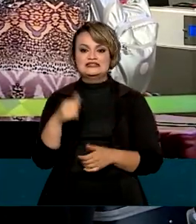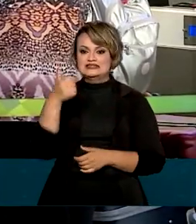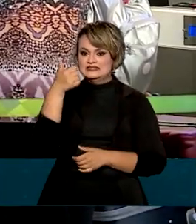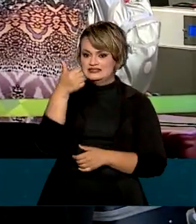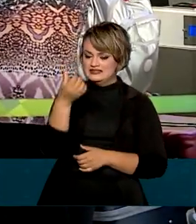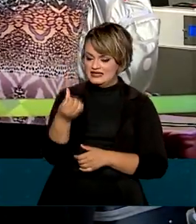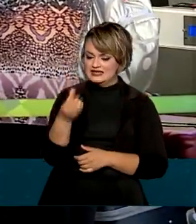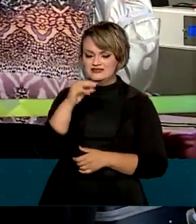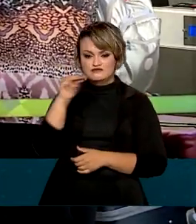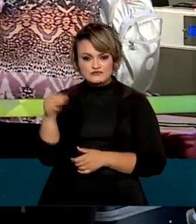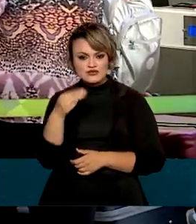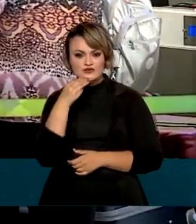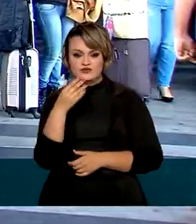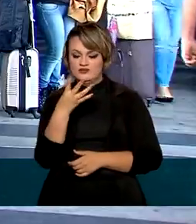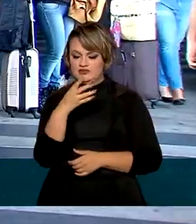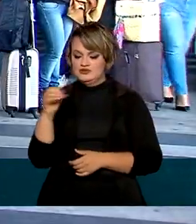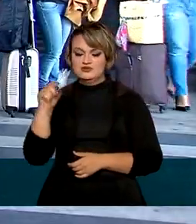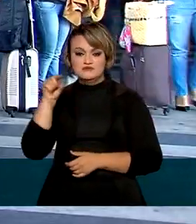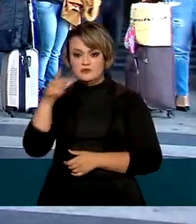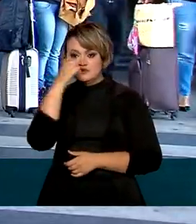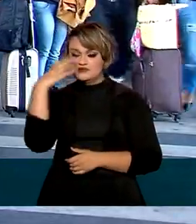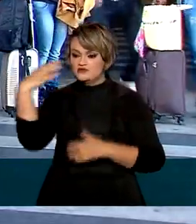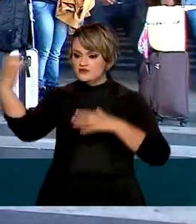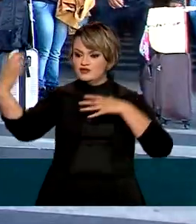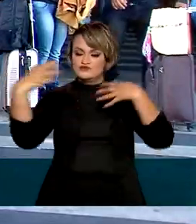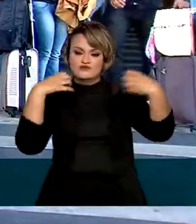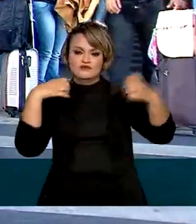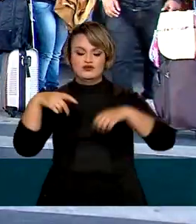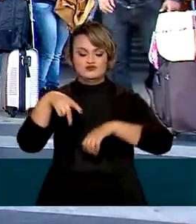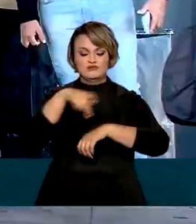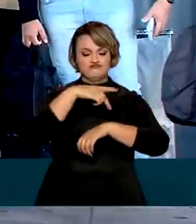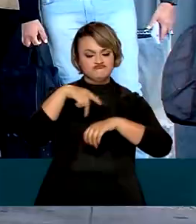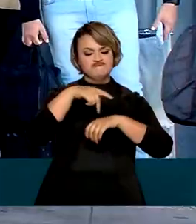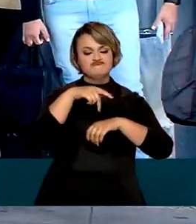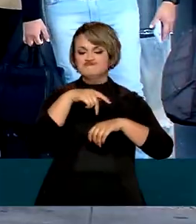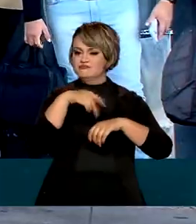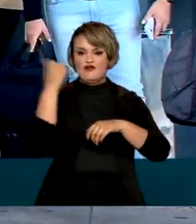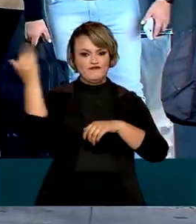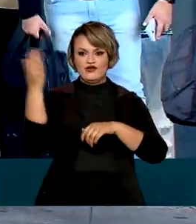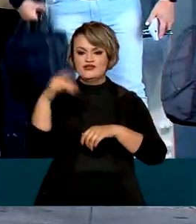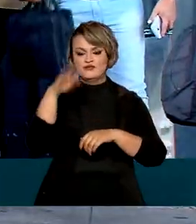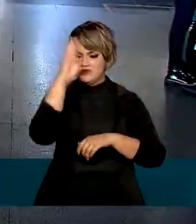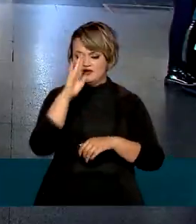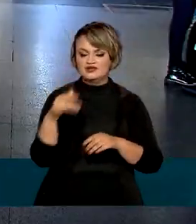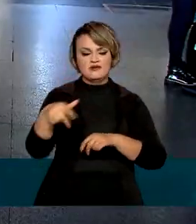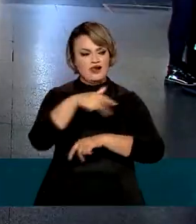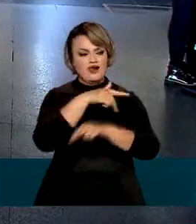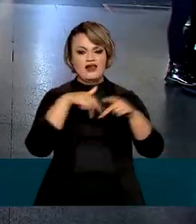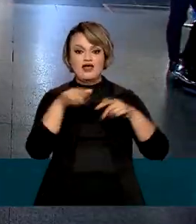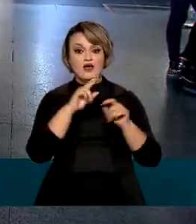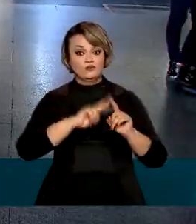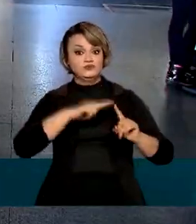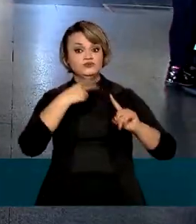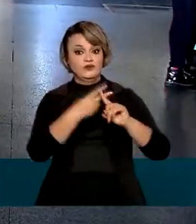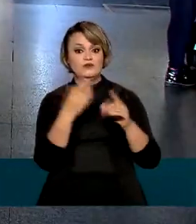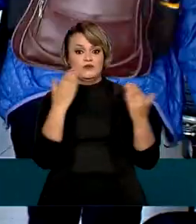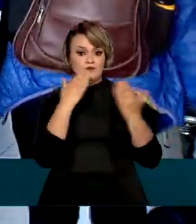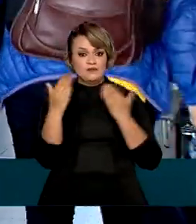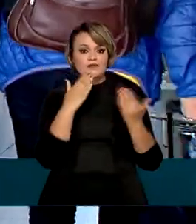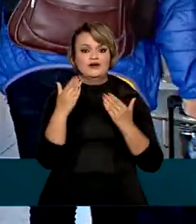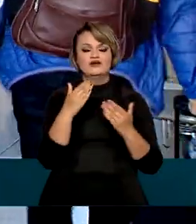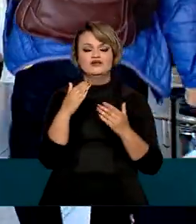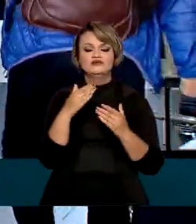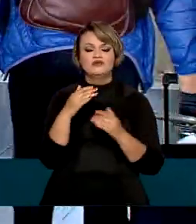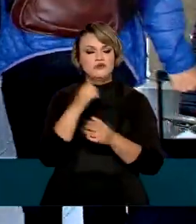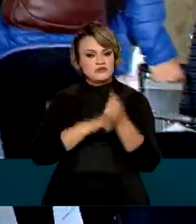de 6 milhões e 400 mil pessoas viajaram em voos nacionais. O número representa o dobro de viajantes registrados no